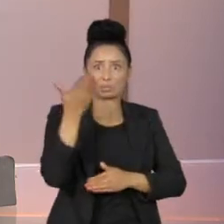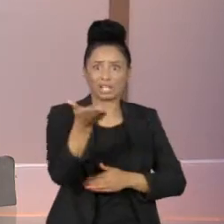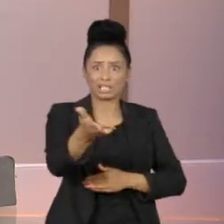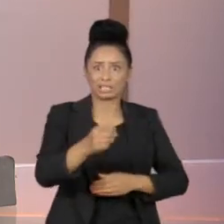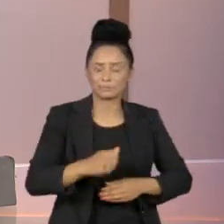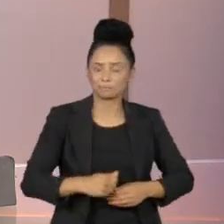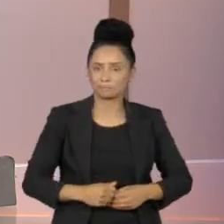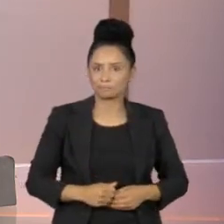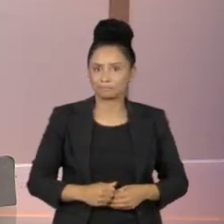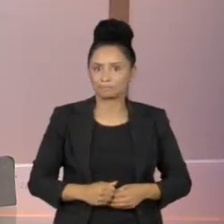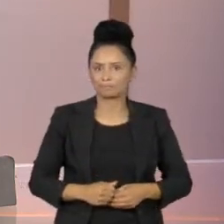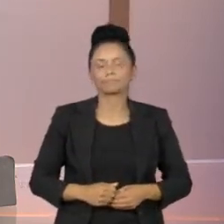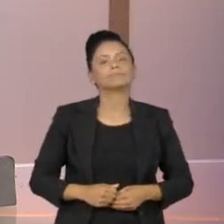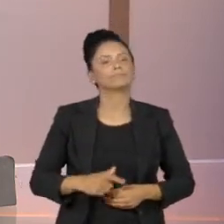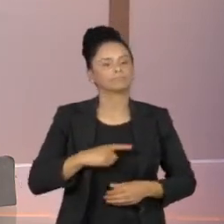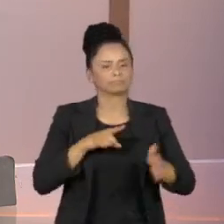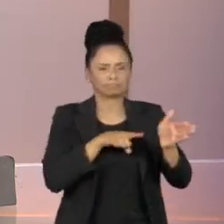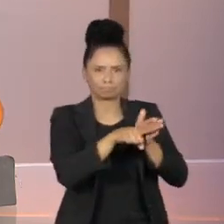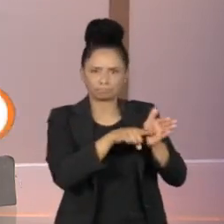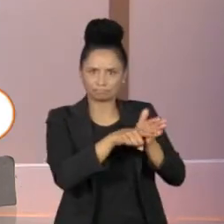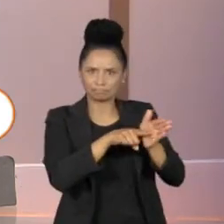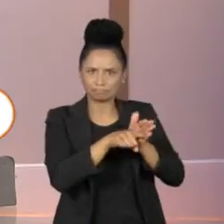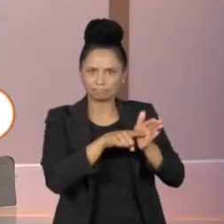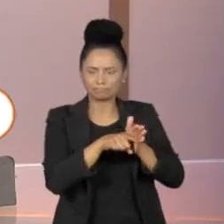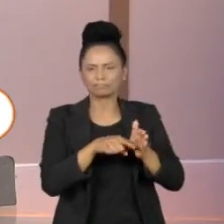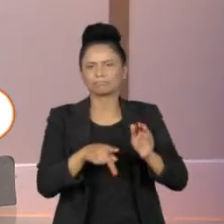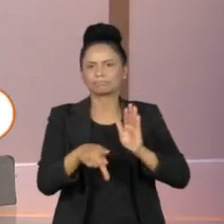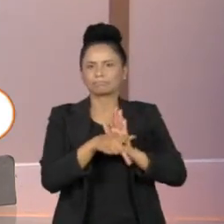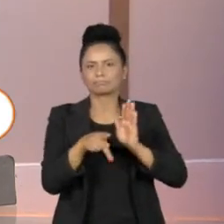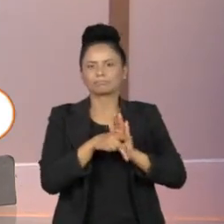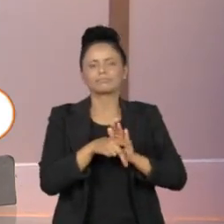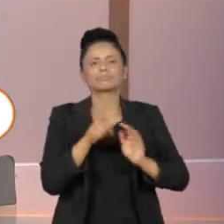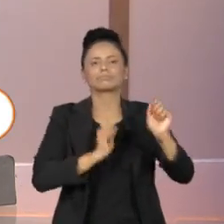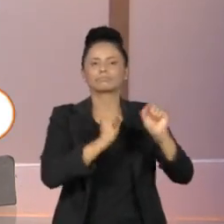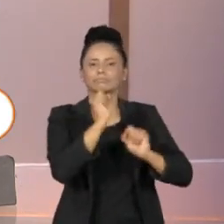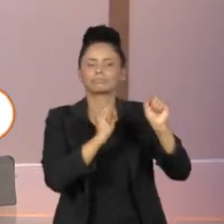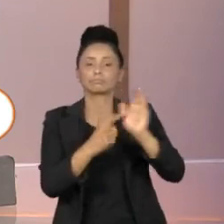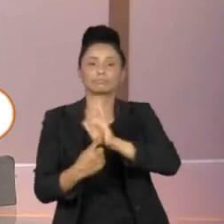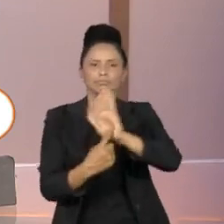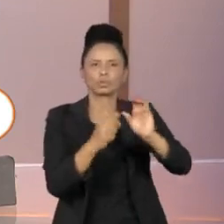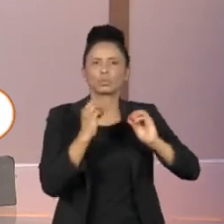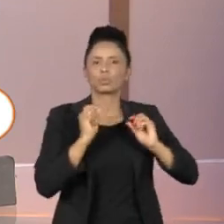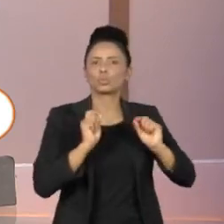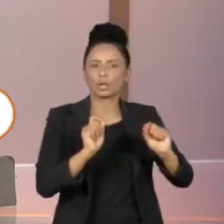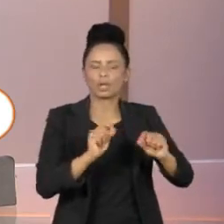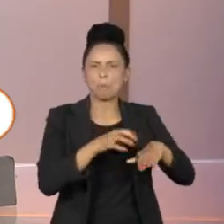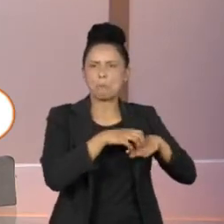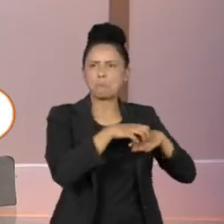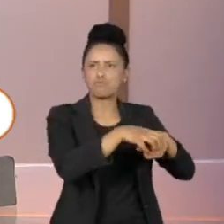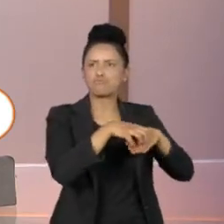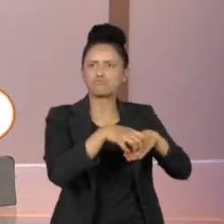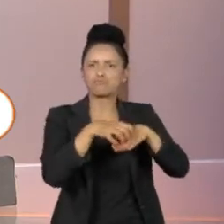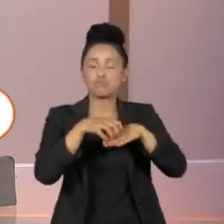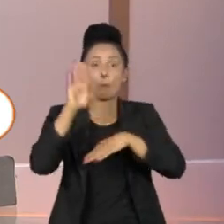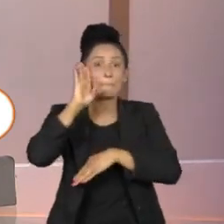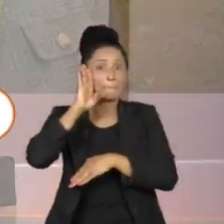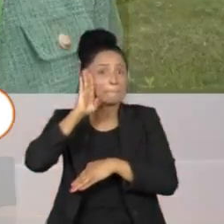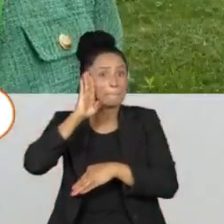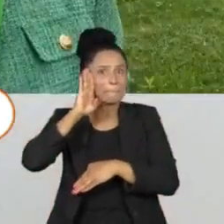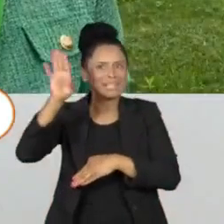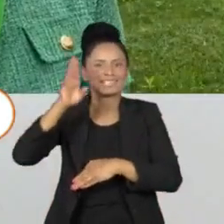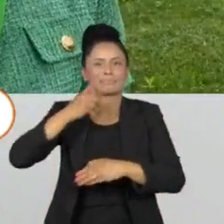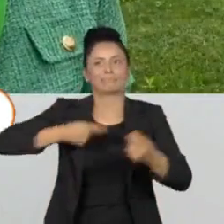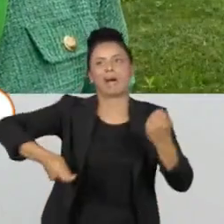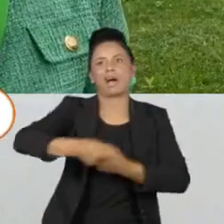Uma pesquisa da Confederação Nacional da Indústria, que acaba de ser divulgada, mostra que o transporte é o principal gargalo para o